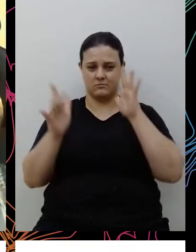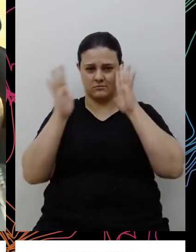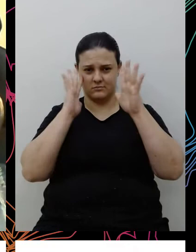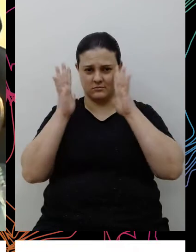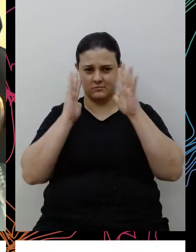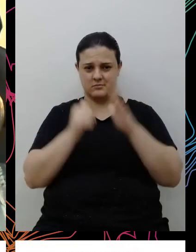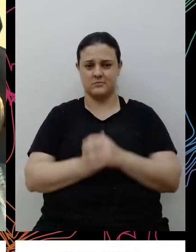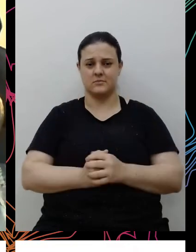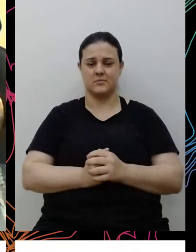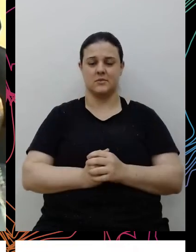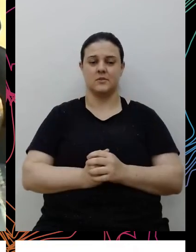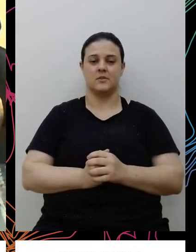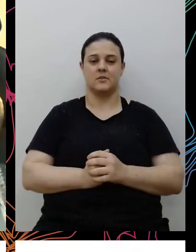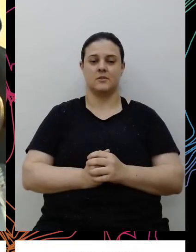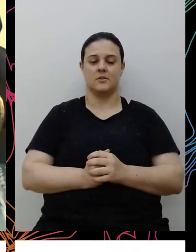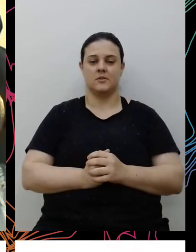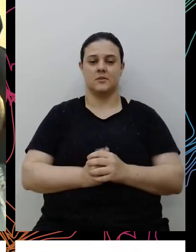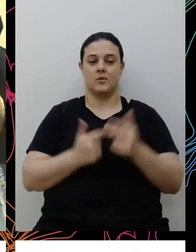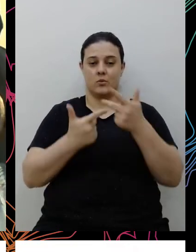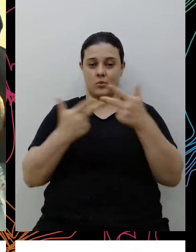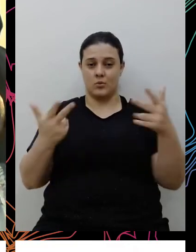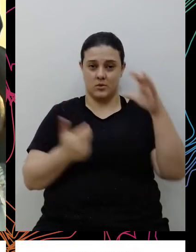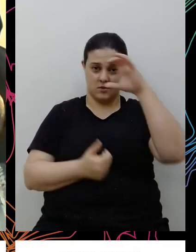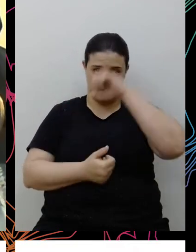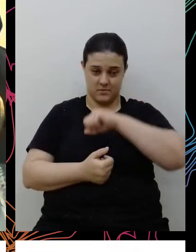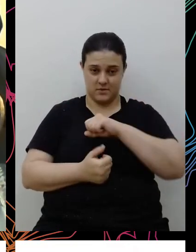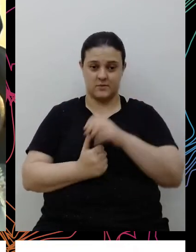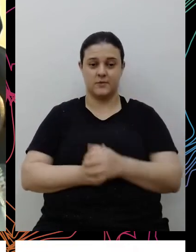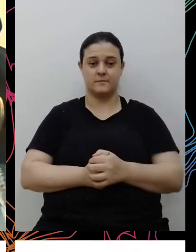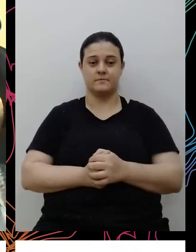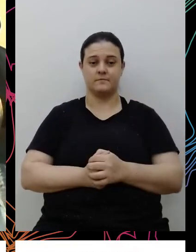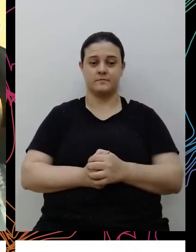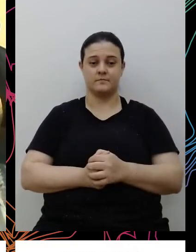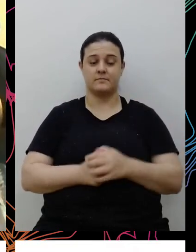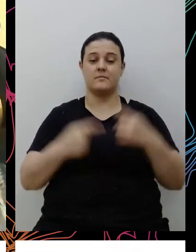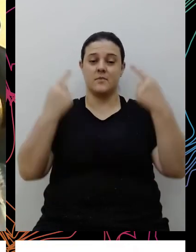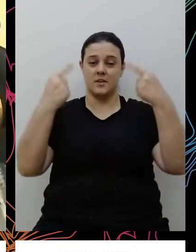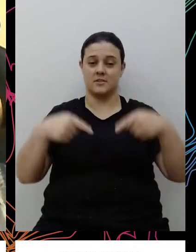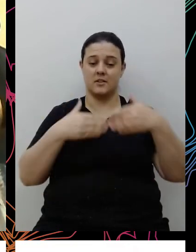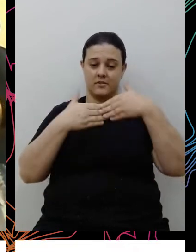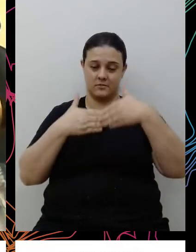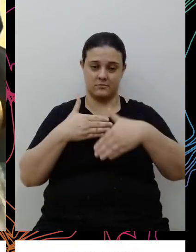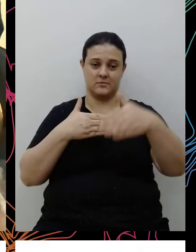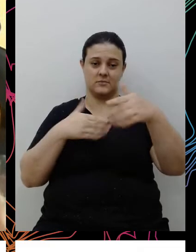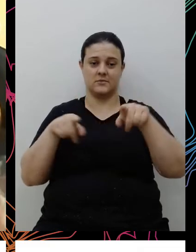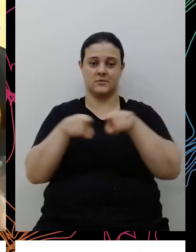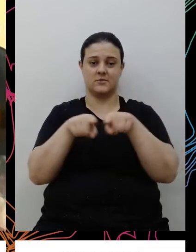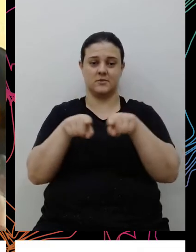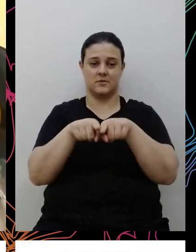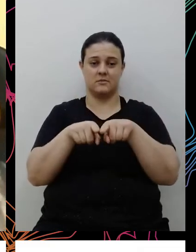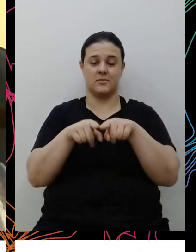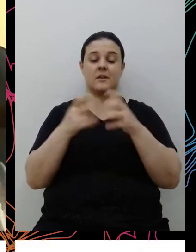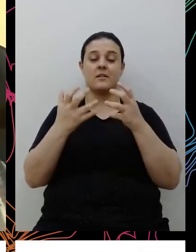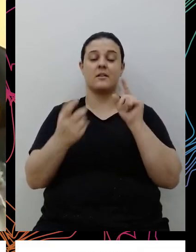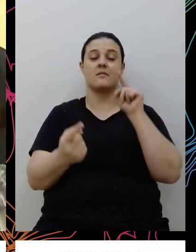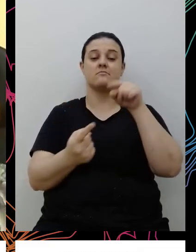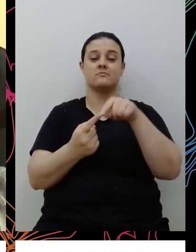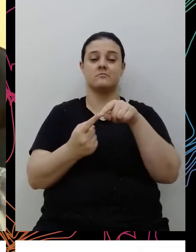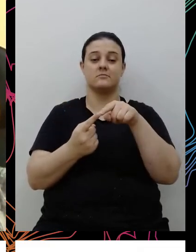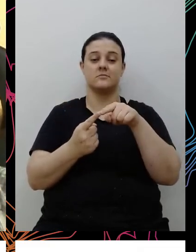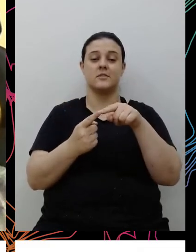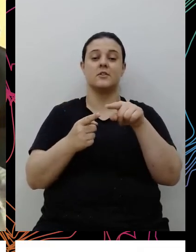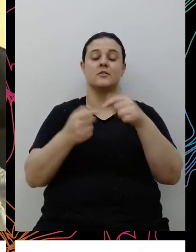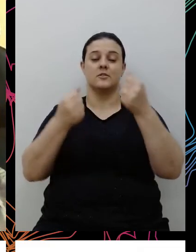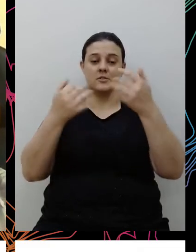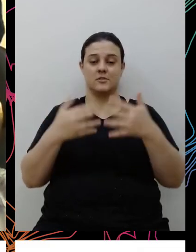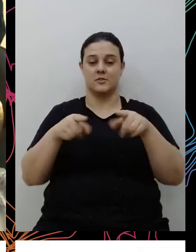e fale um pouco sobre os aprendizados de tudo isso e desafios, né, daqui pra frente onde a gente espera chegar. Você mencionou também